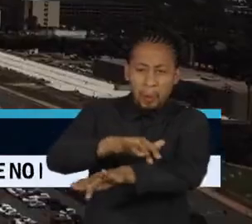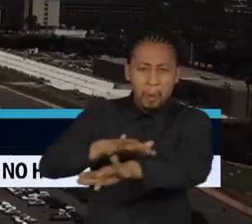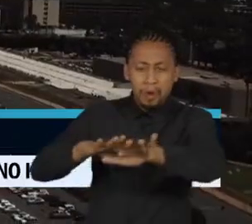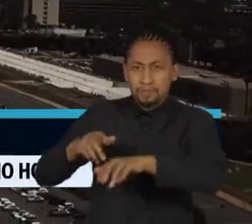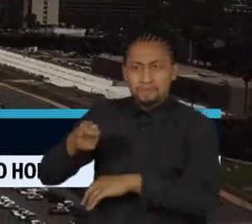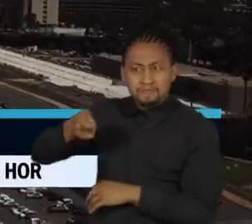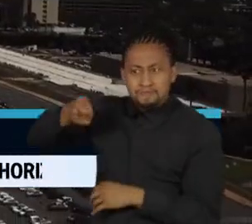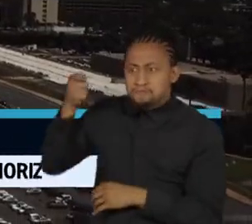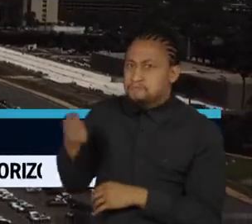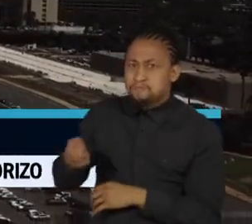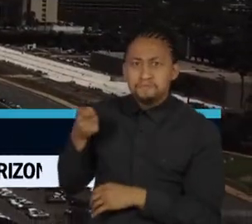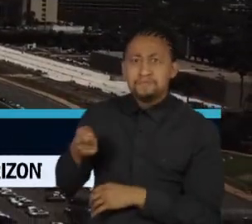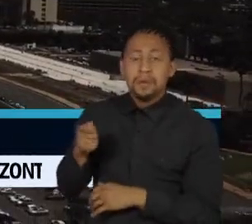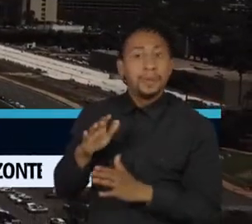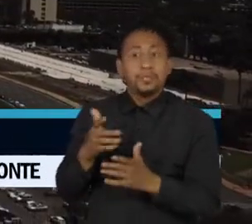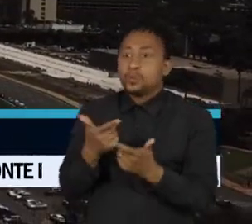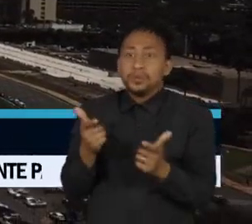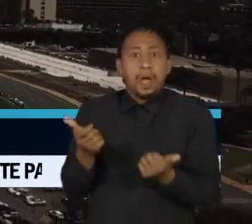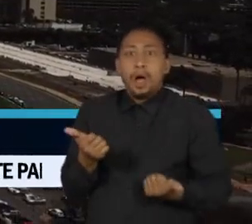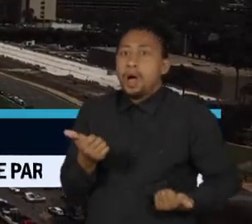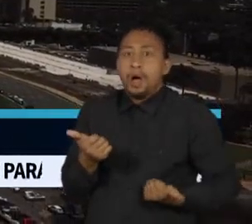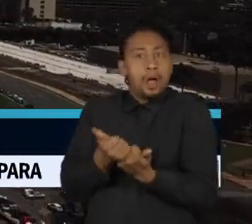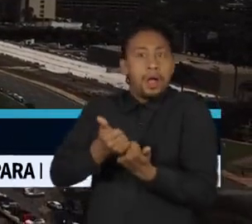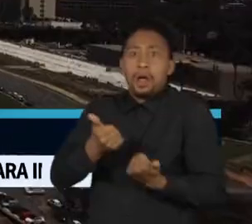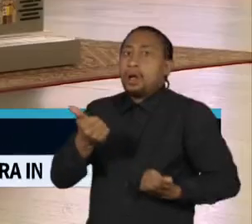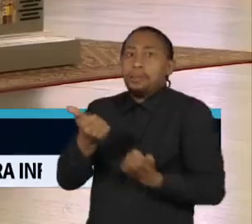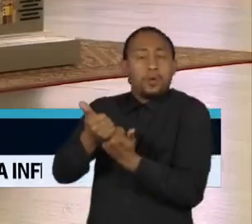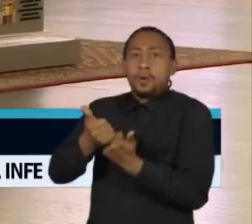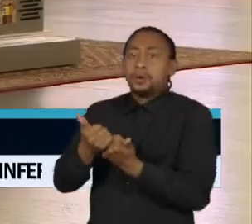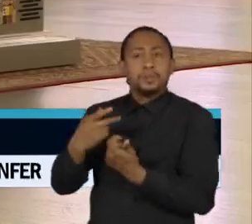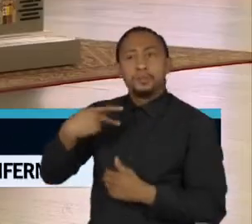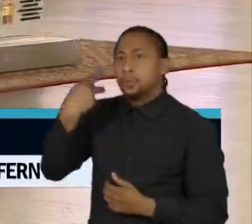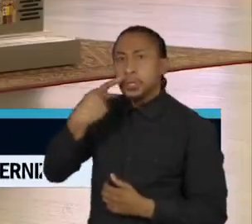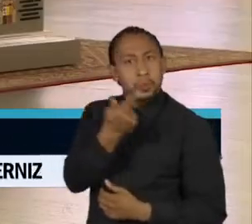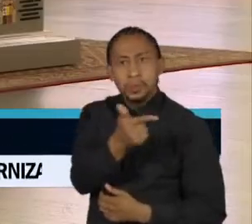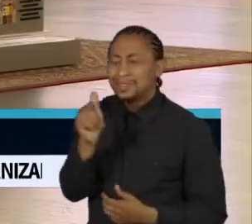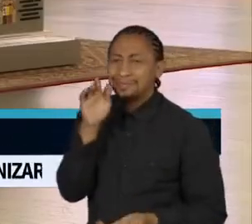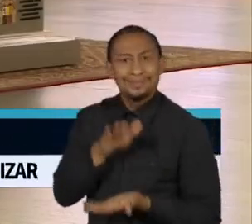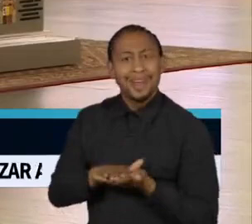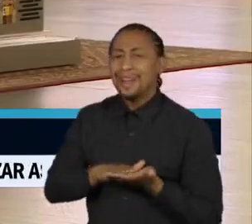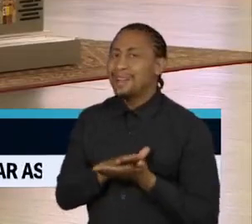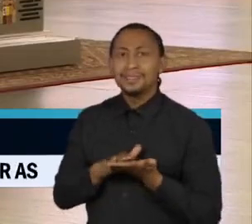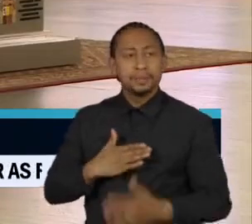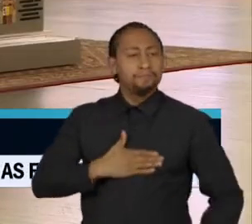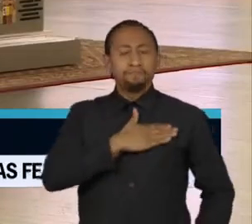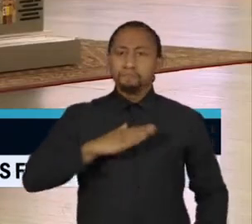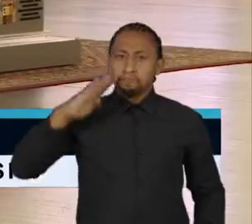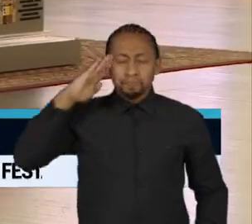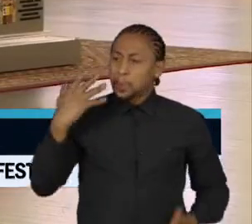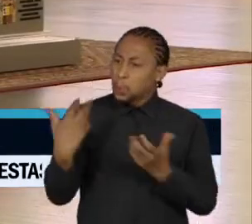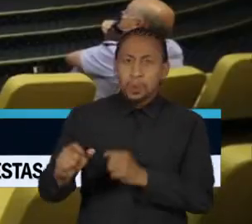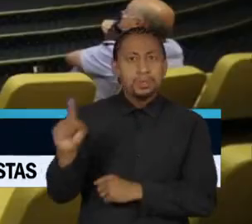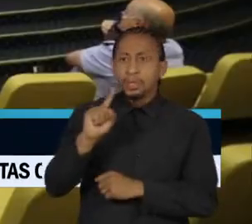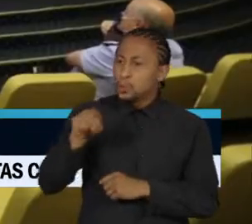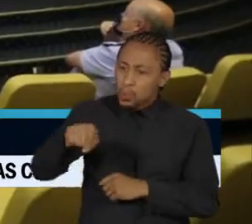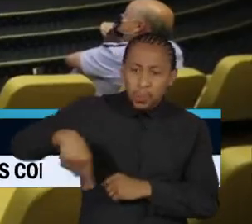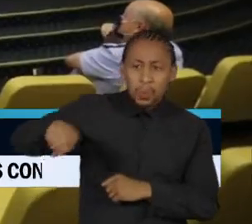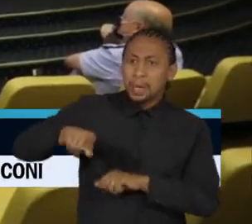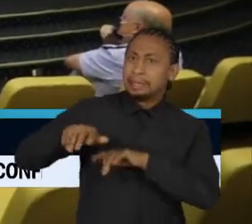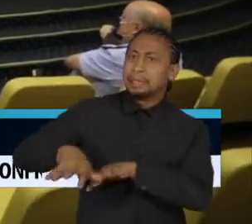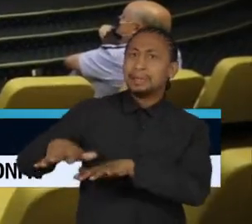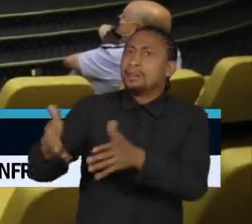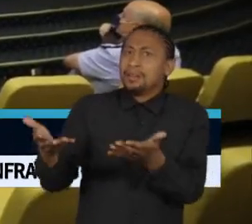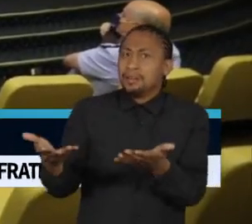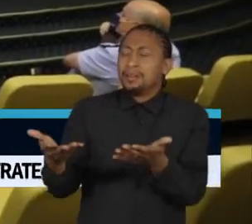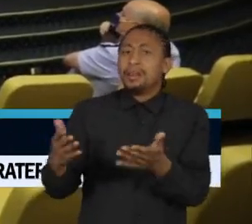e sem apoio de nomes políticos. E mesmo os comandantes das Forças Armadas, que já se alientaram que